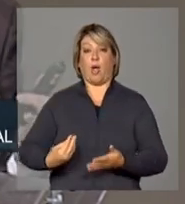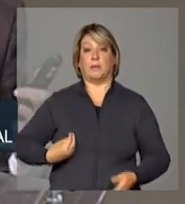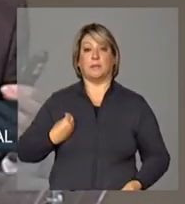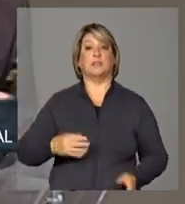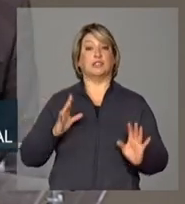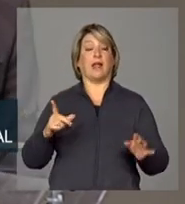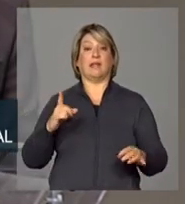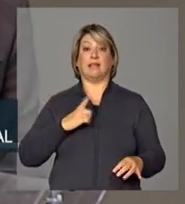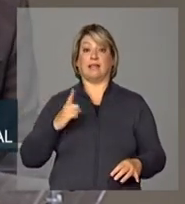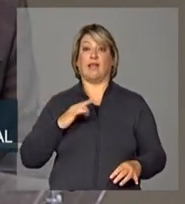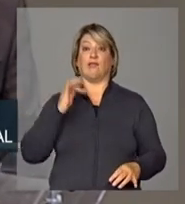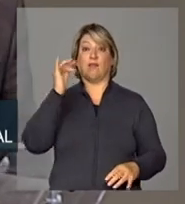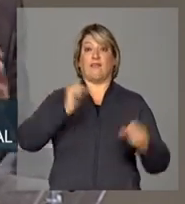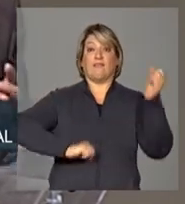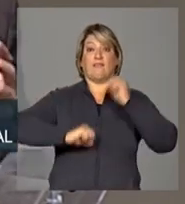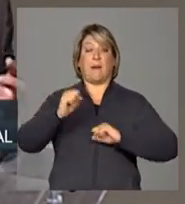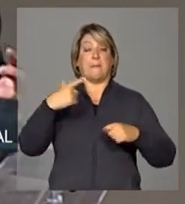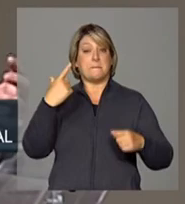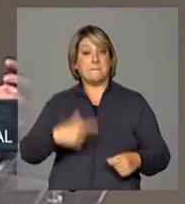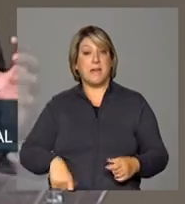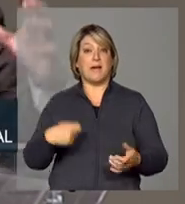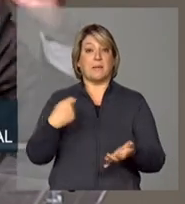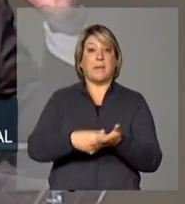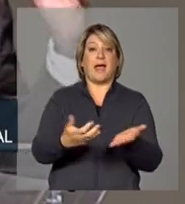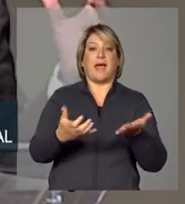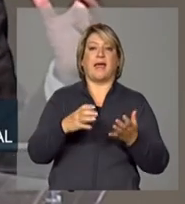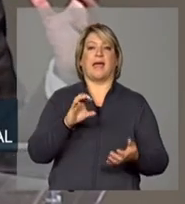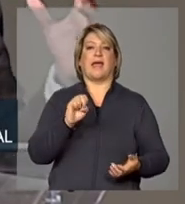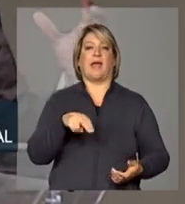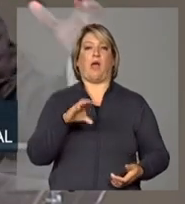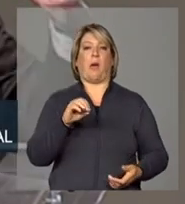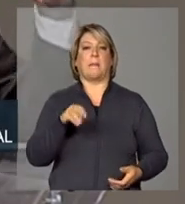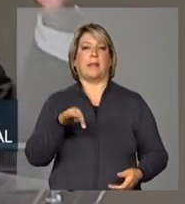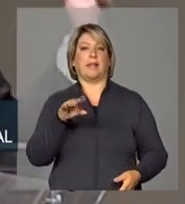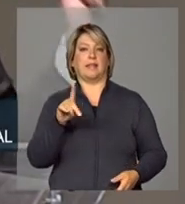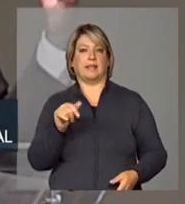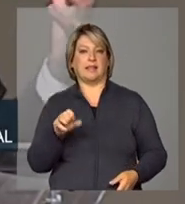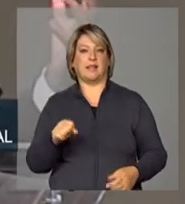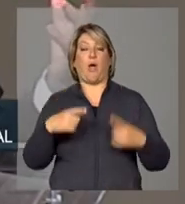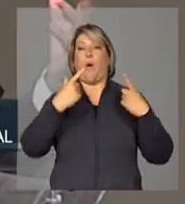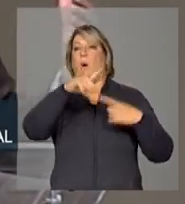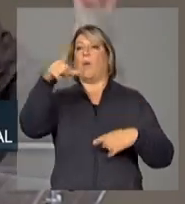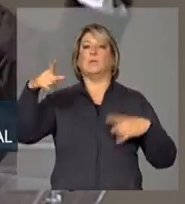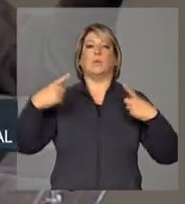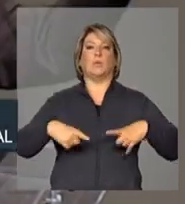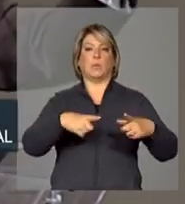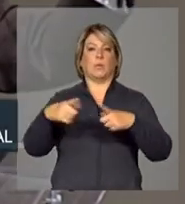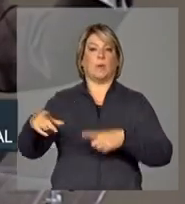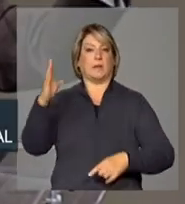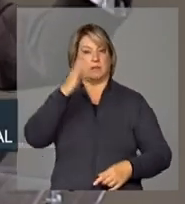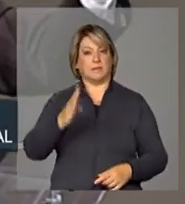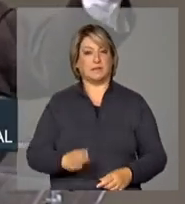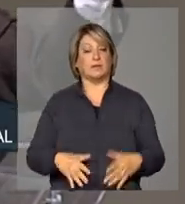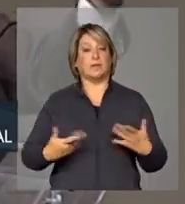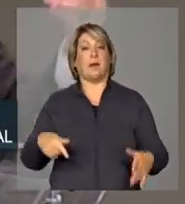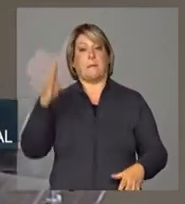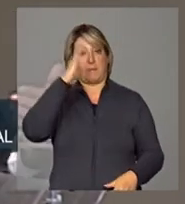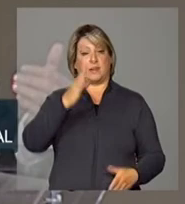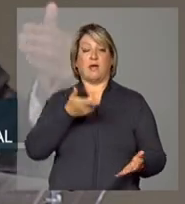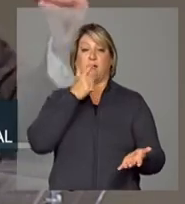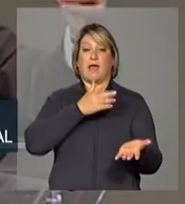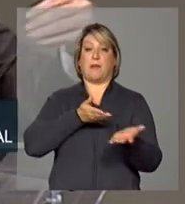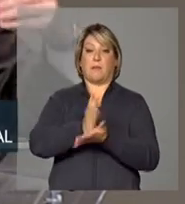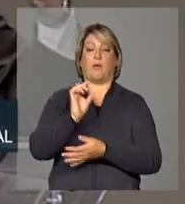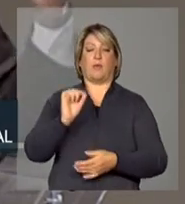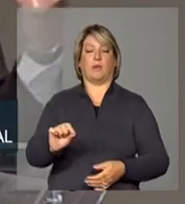encomendas para outras áreas do país. Nesse campo nós temos uma enorme possibilidade, o Brasil aprovou no âmbito do